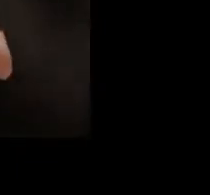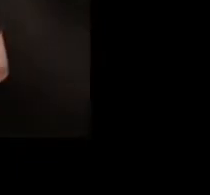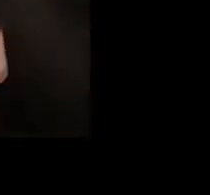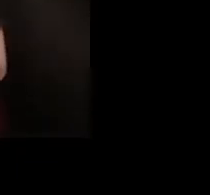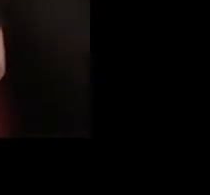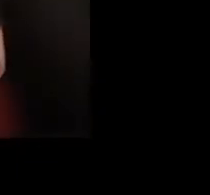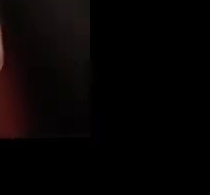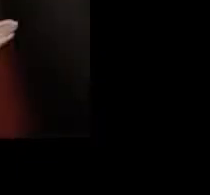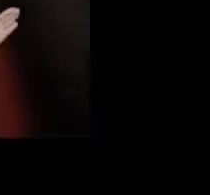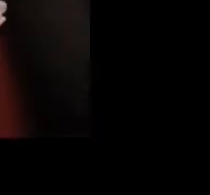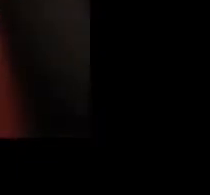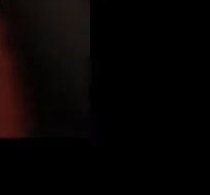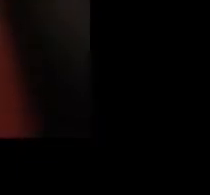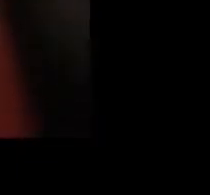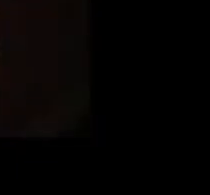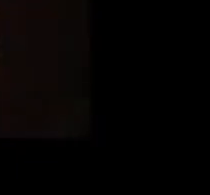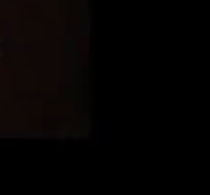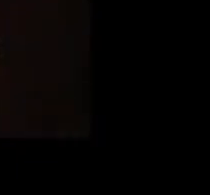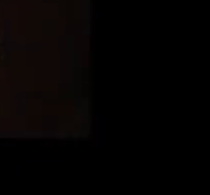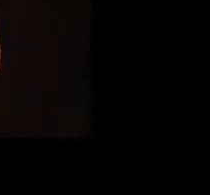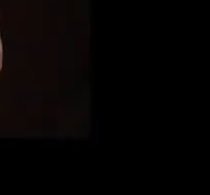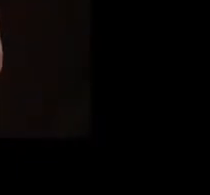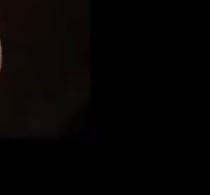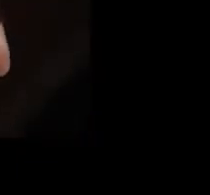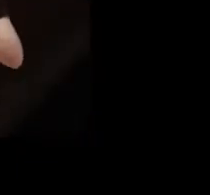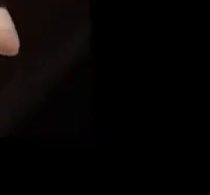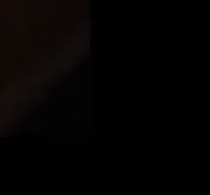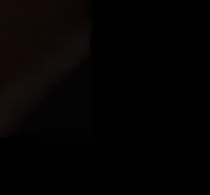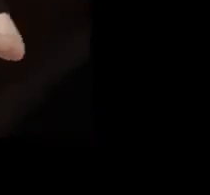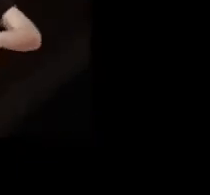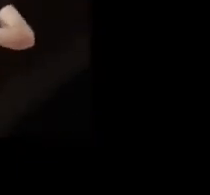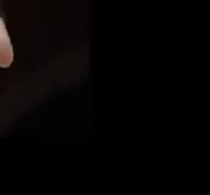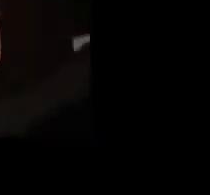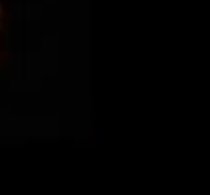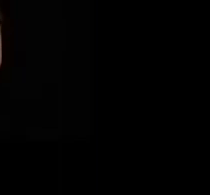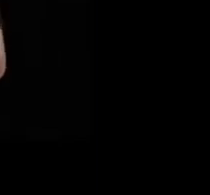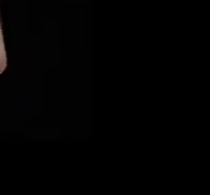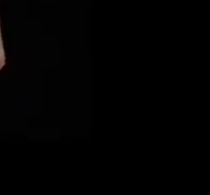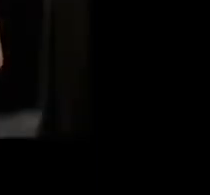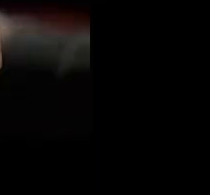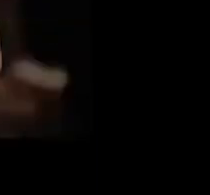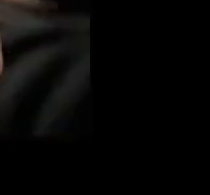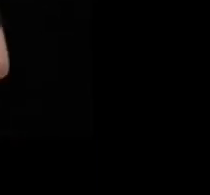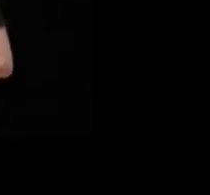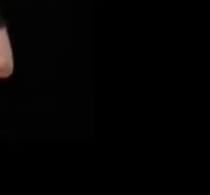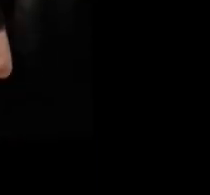na aparência ou no jeito de ser. Porque a pluralidade está em todos nós.